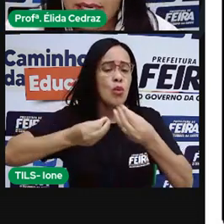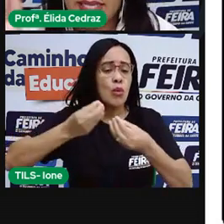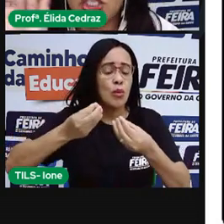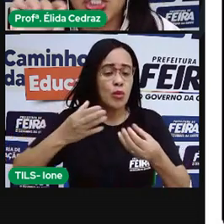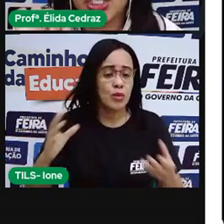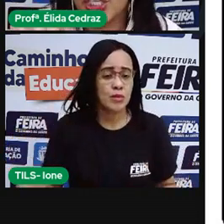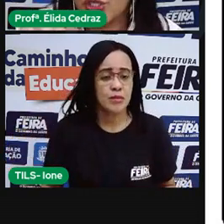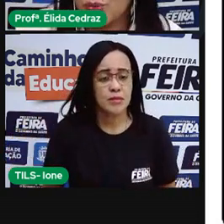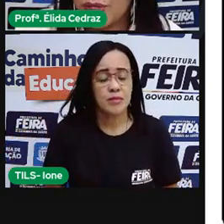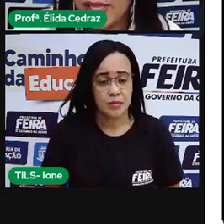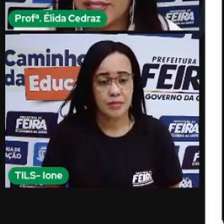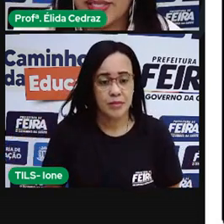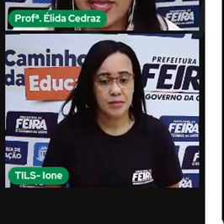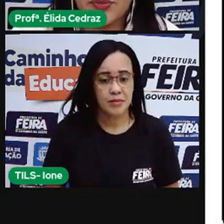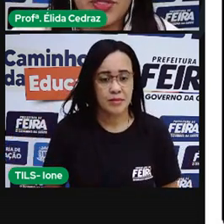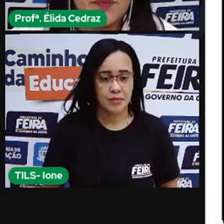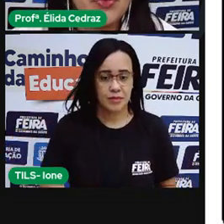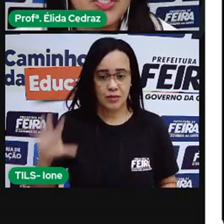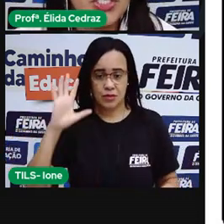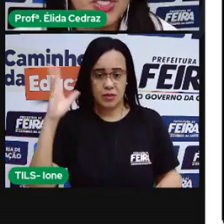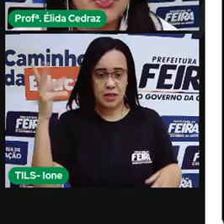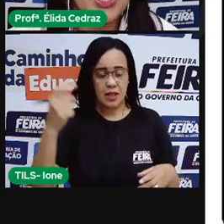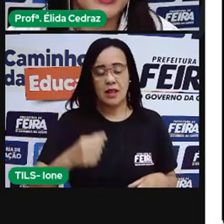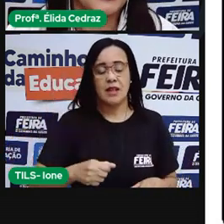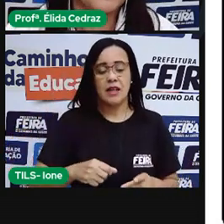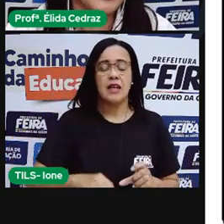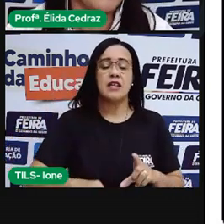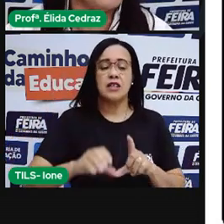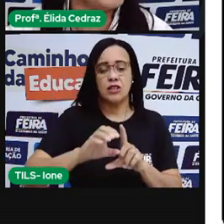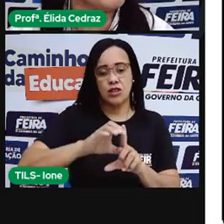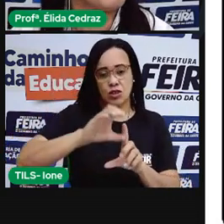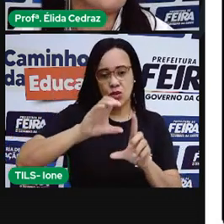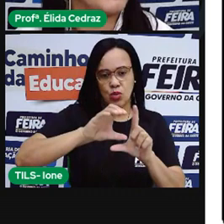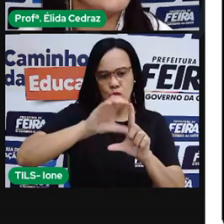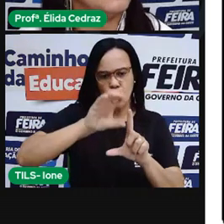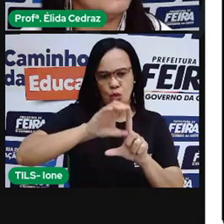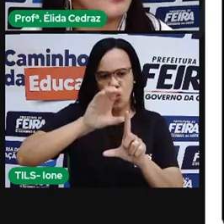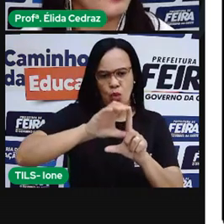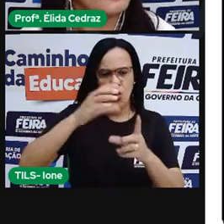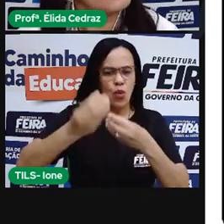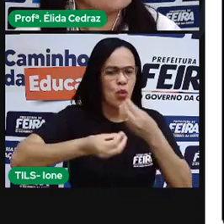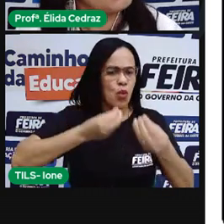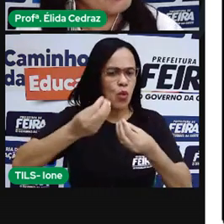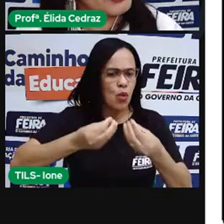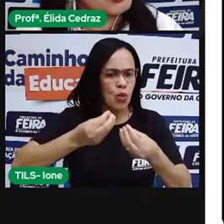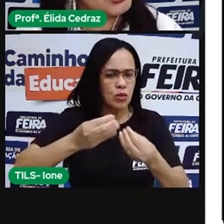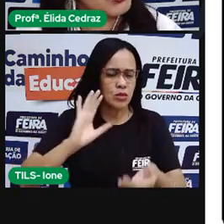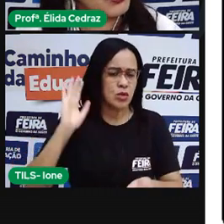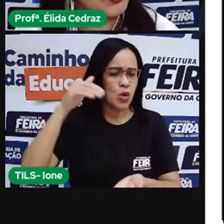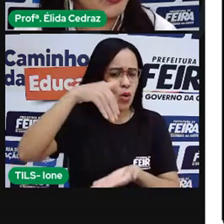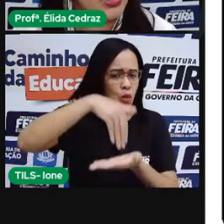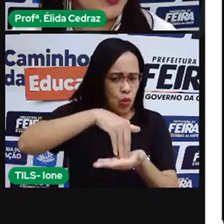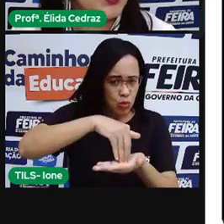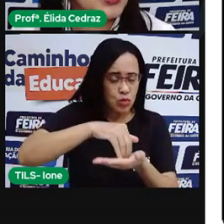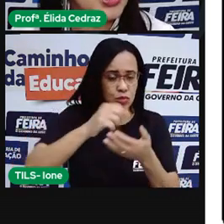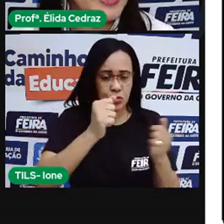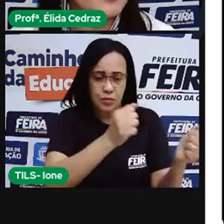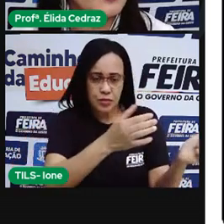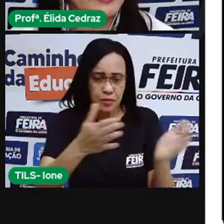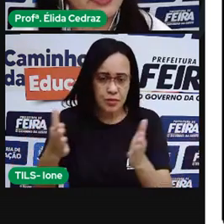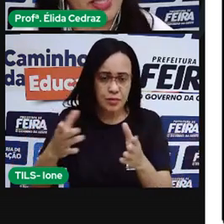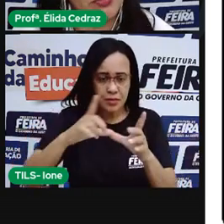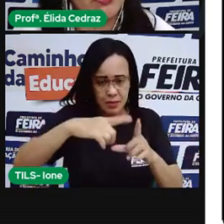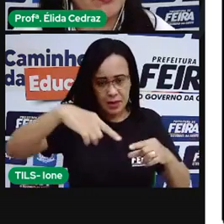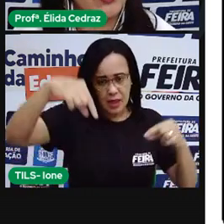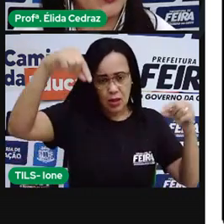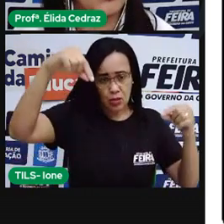celeste e no calendário, nós estamos chegando na última fase lunar do mês de julho. No dia